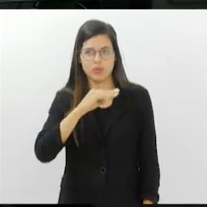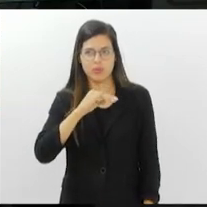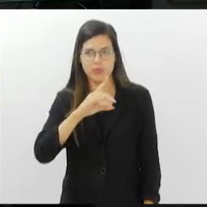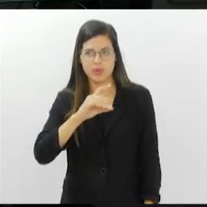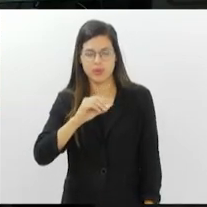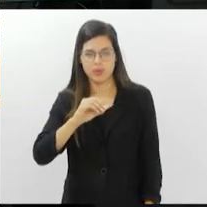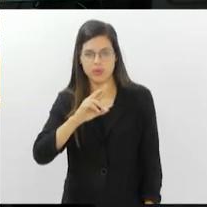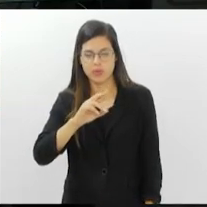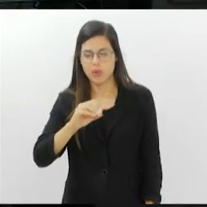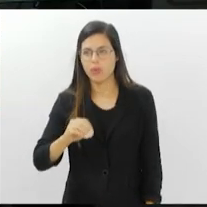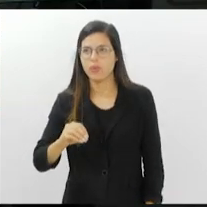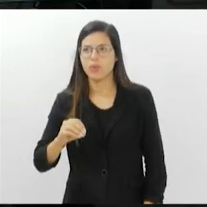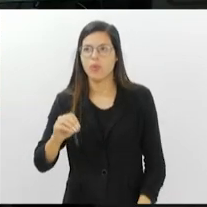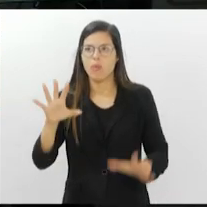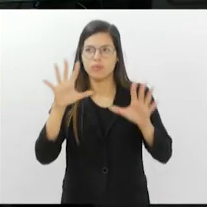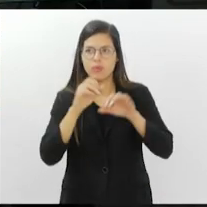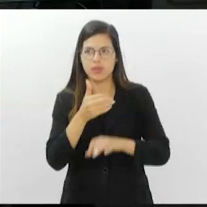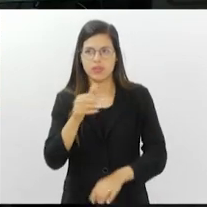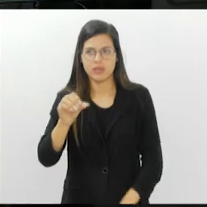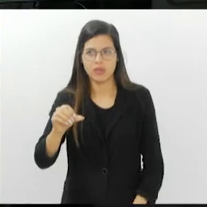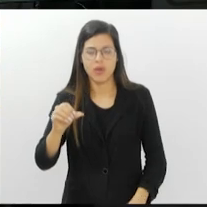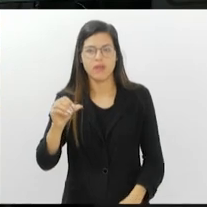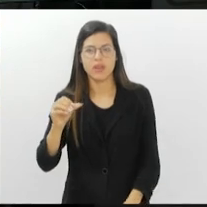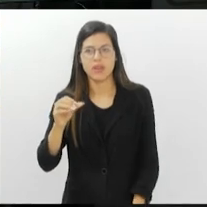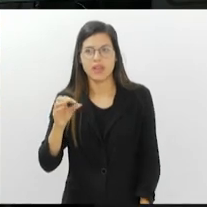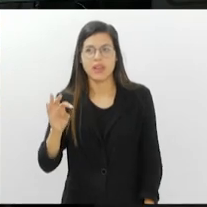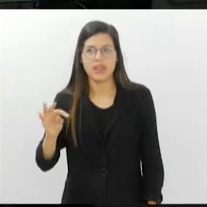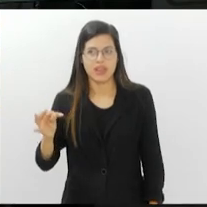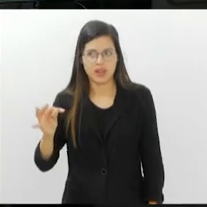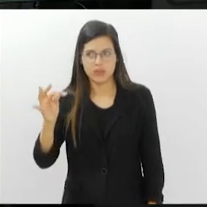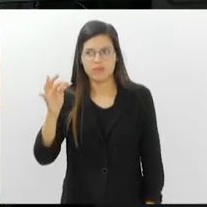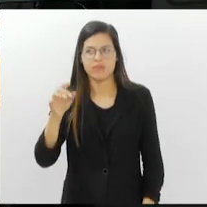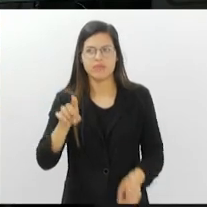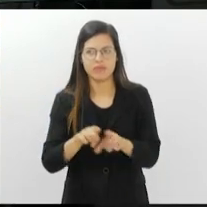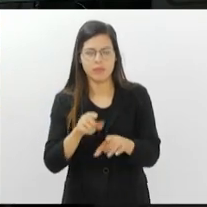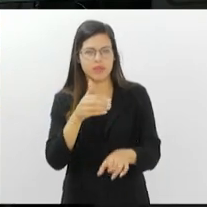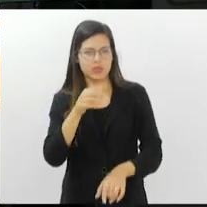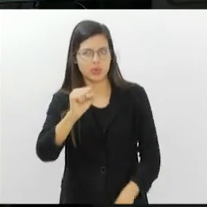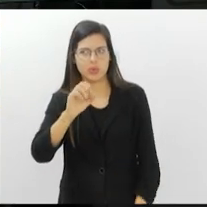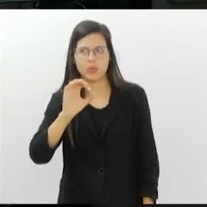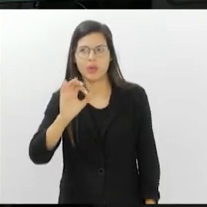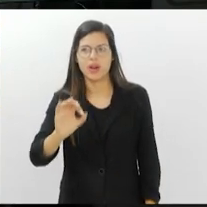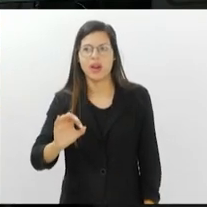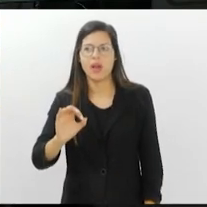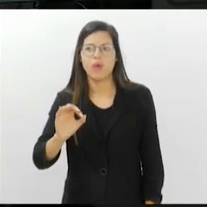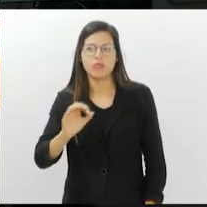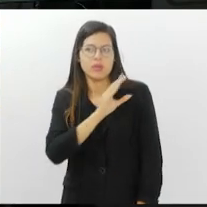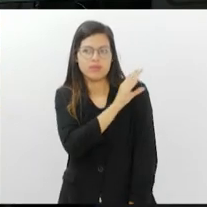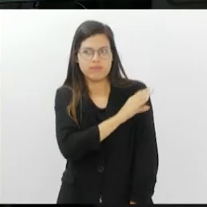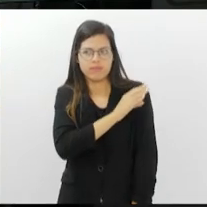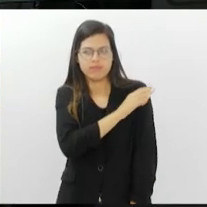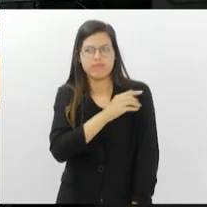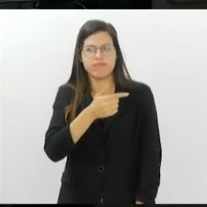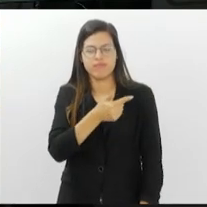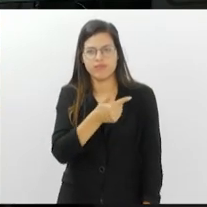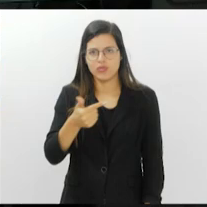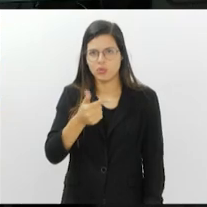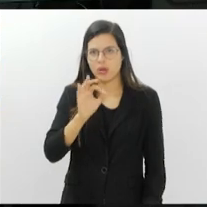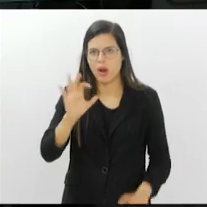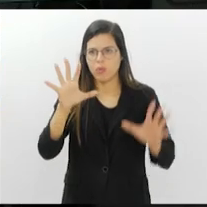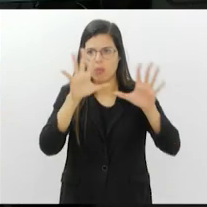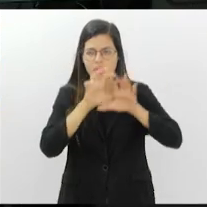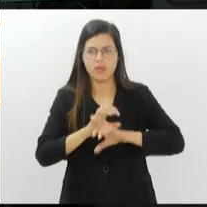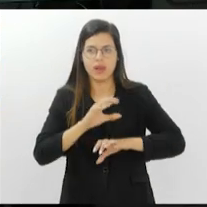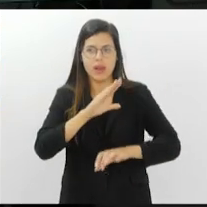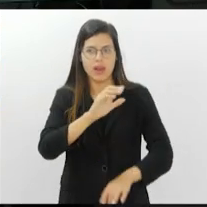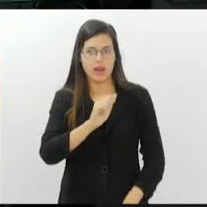19 graus nesse momento, Teresópolis também nublado, 18 graus, Campos dos Goitacazes nublado, 22 graus, e Cardoso